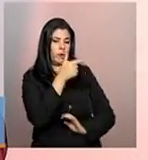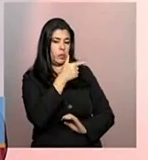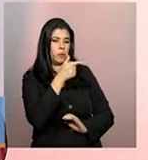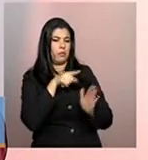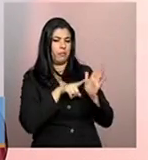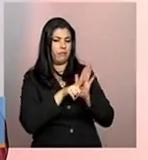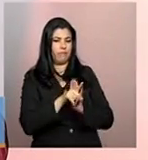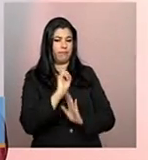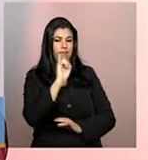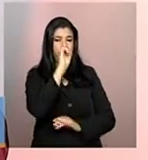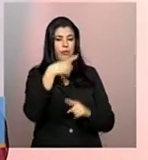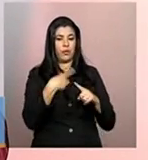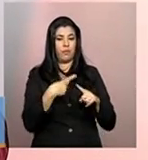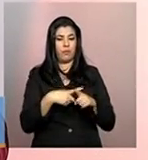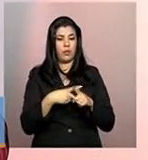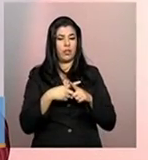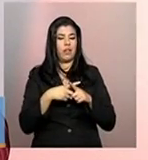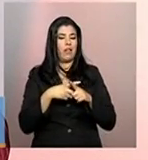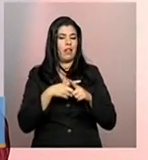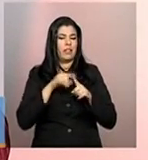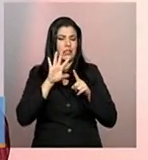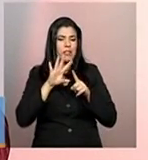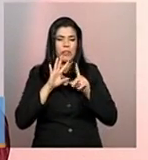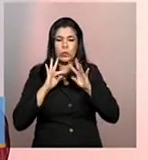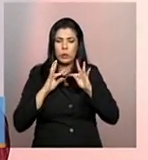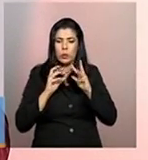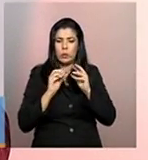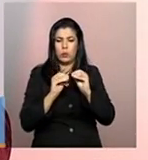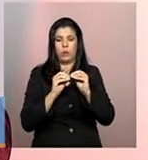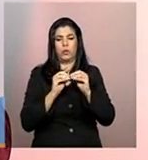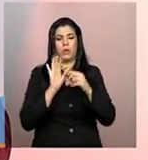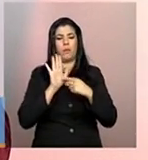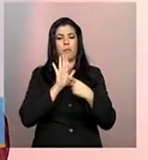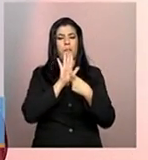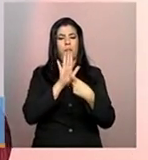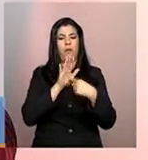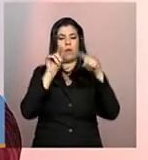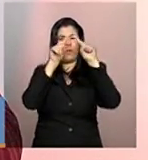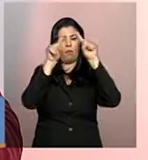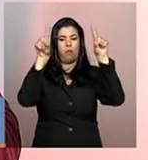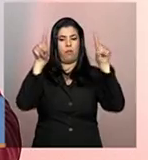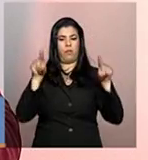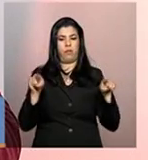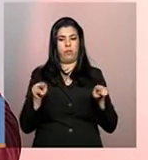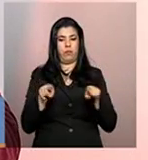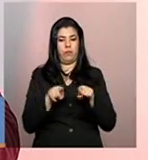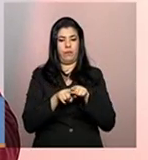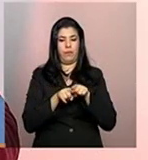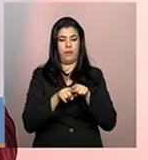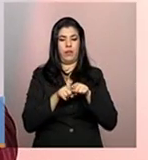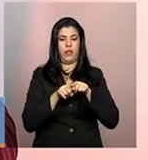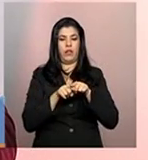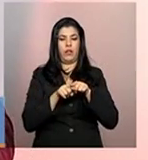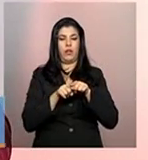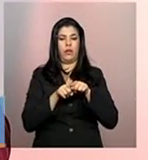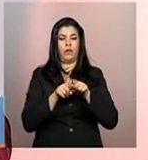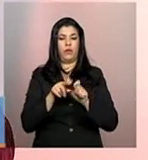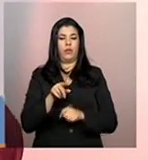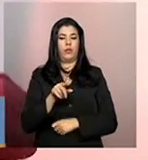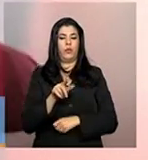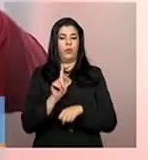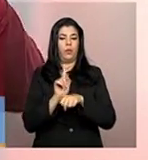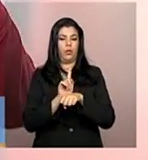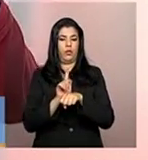é uma questão bastante completa. Ela apresenta um quadro onde o gestor deverá preencher